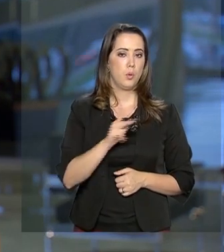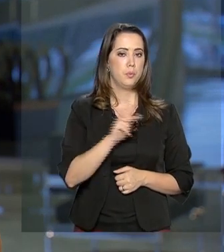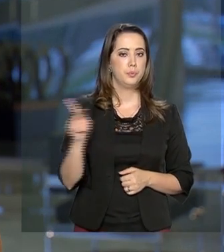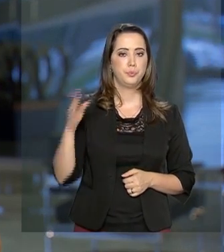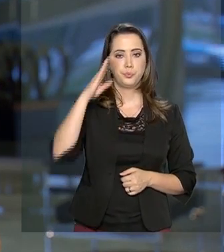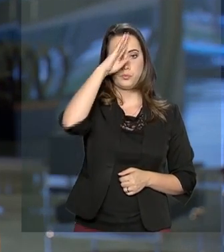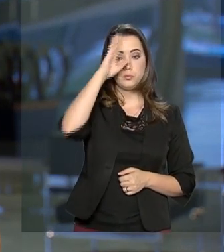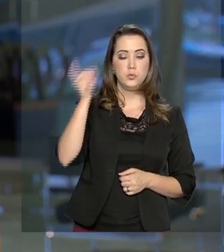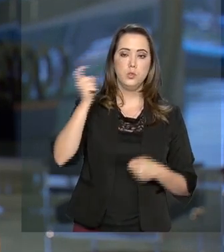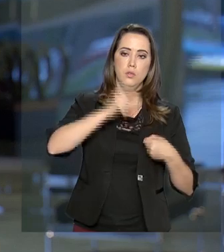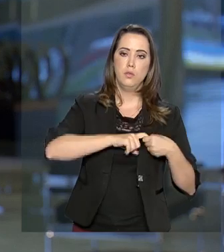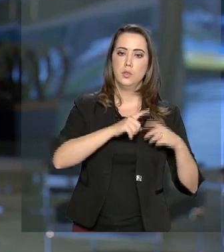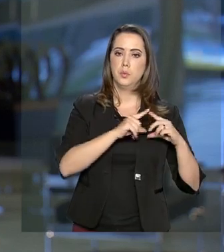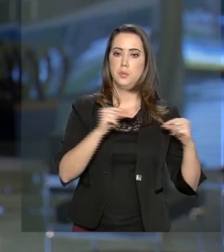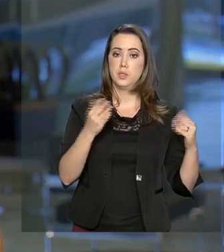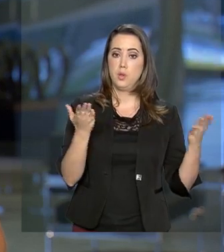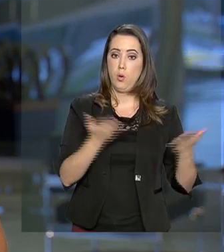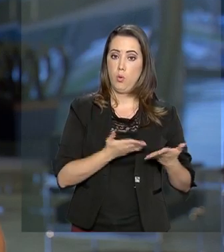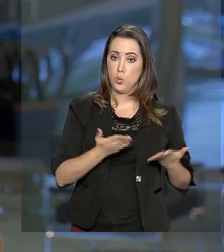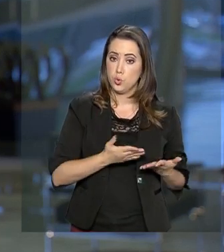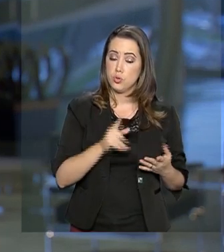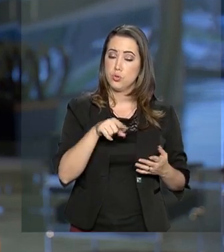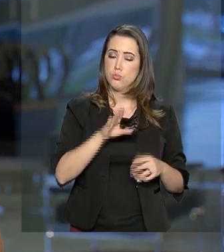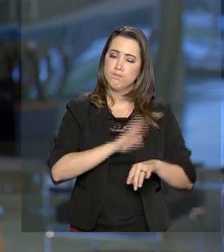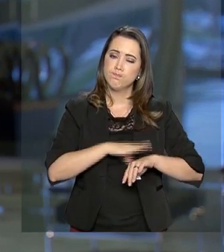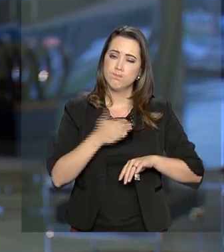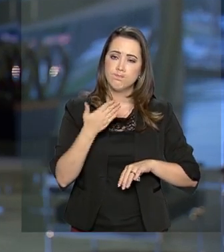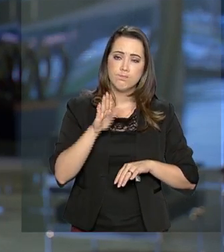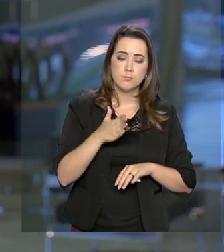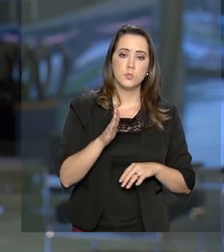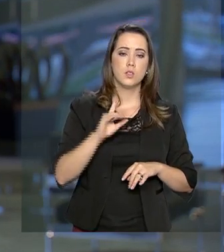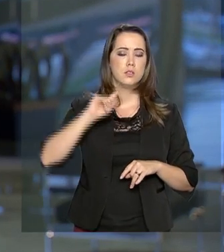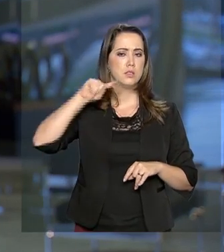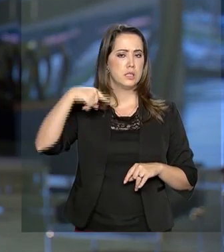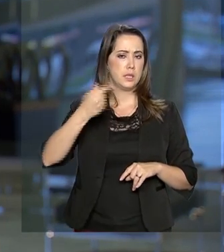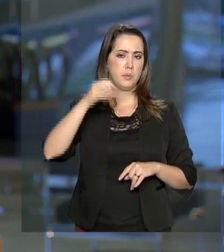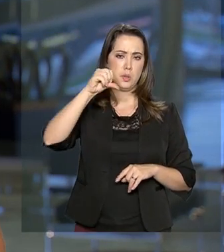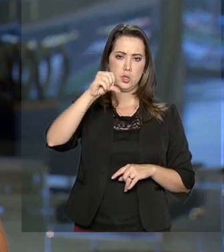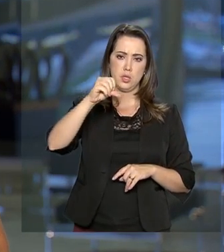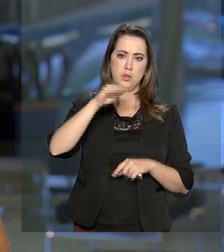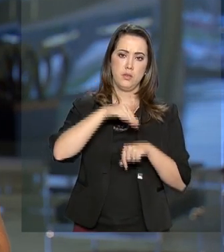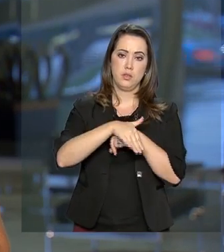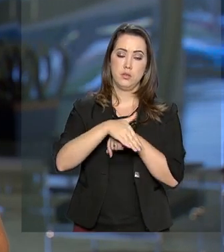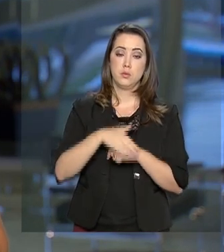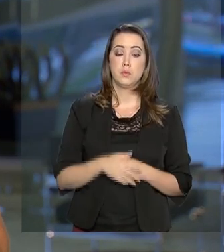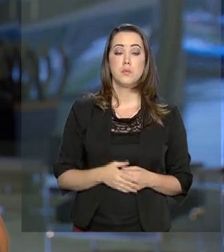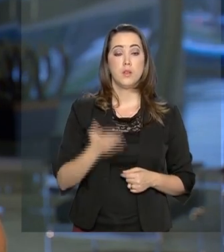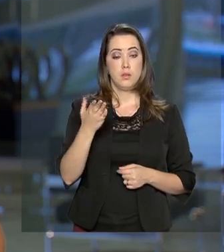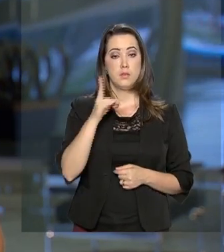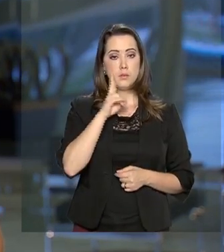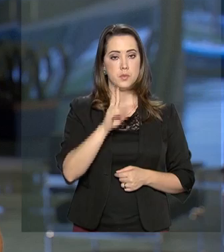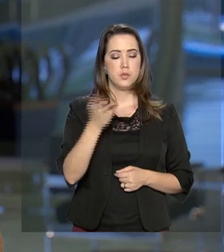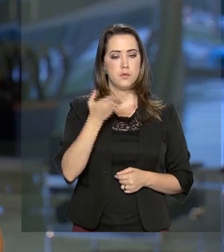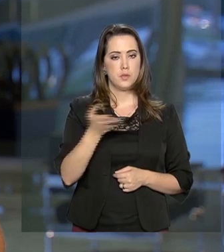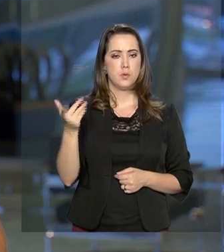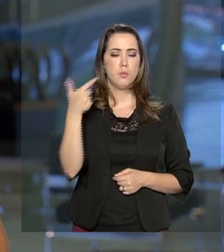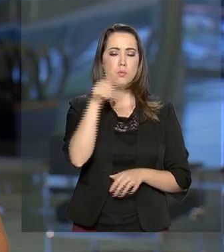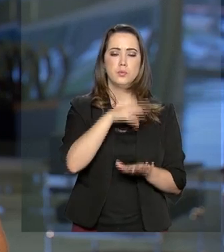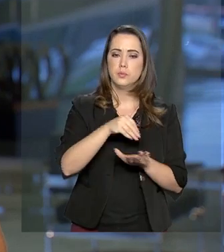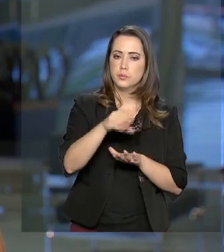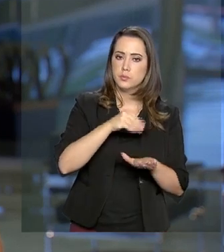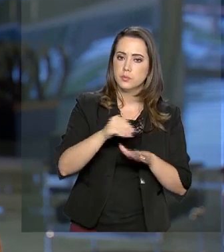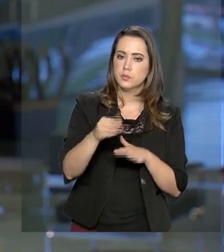retorna ainda hoje à Brasília, a previsão é de que ele chegue por aqui depois das nove da noite. E você pode acompanhar outras